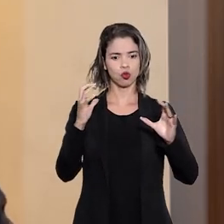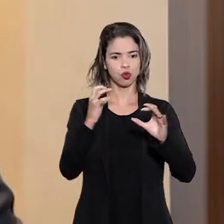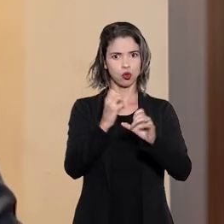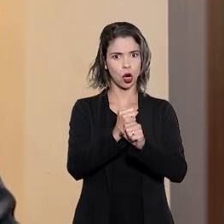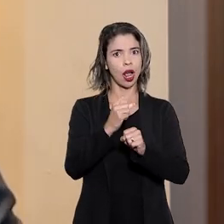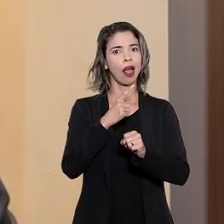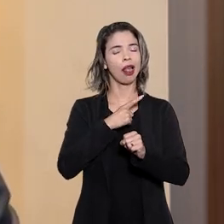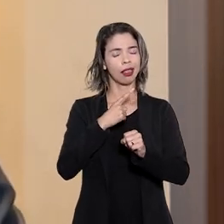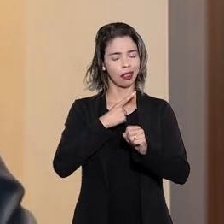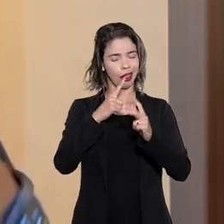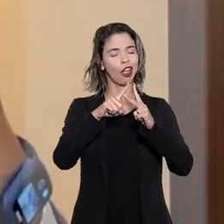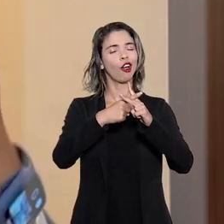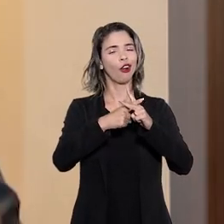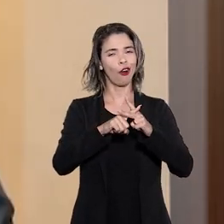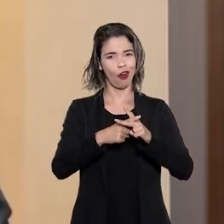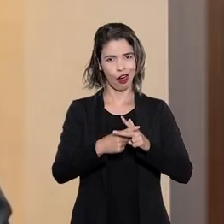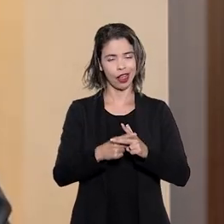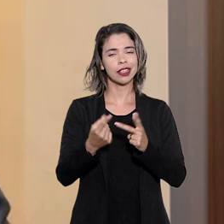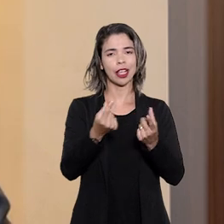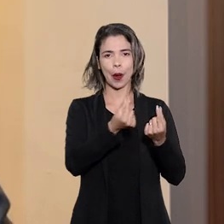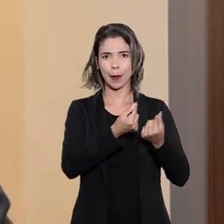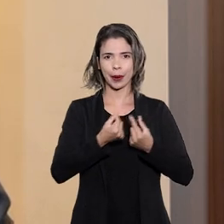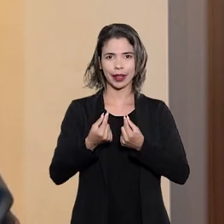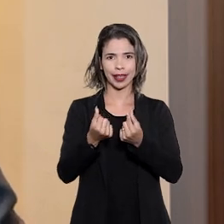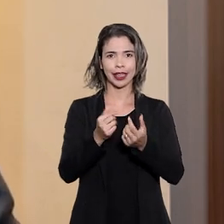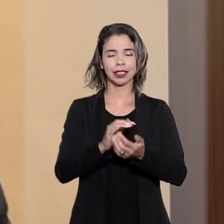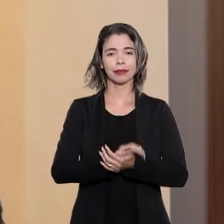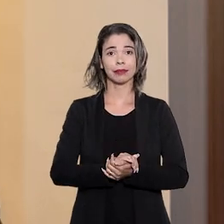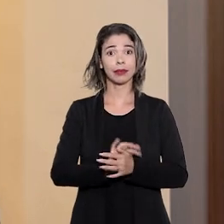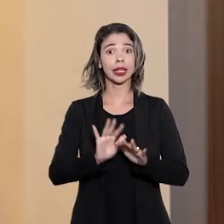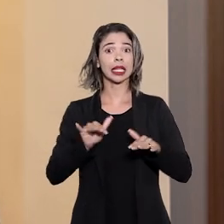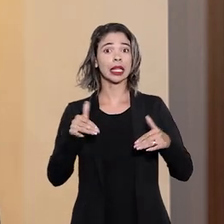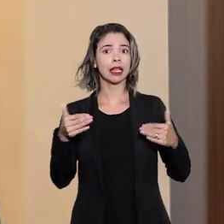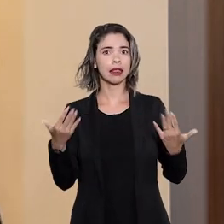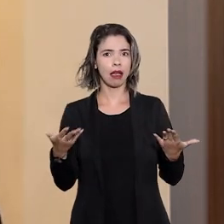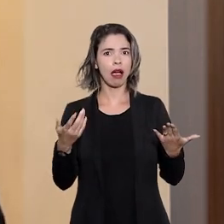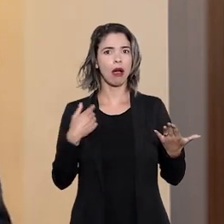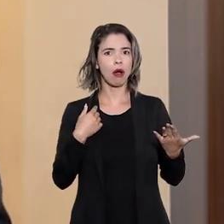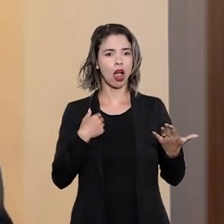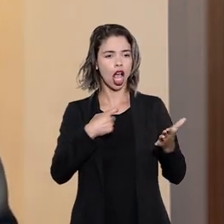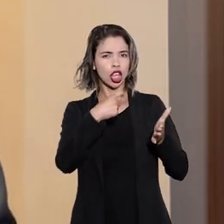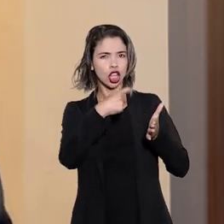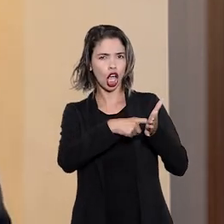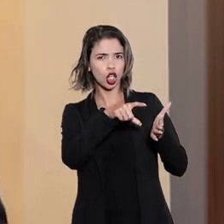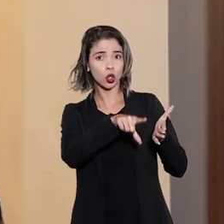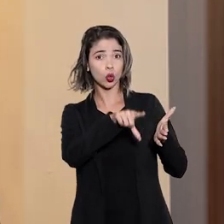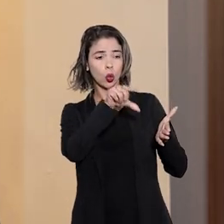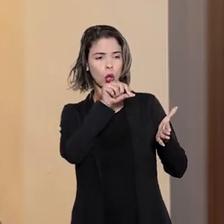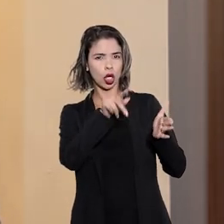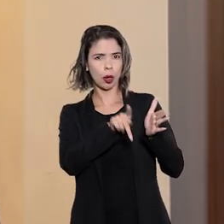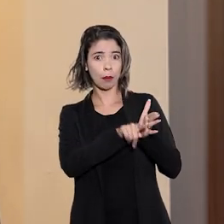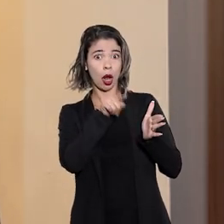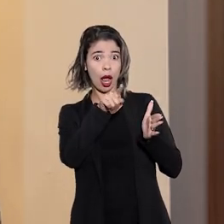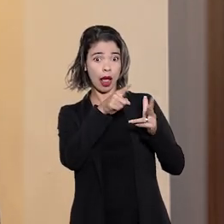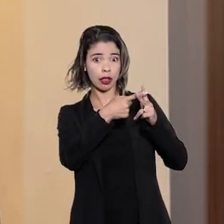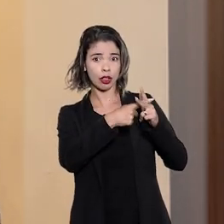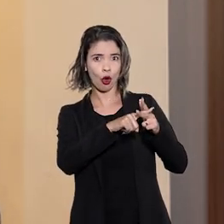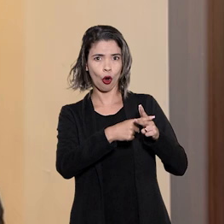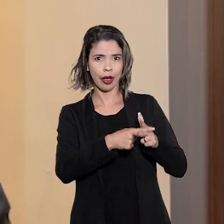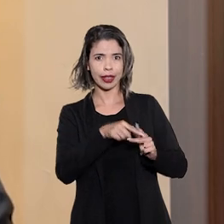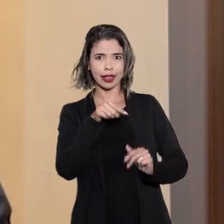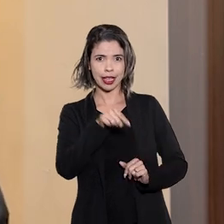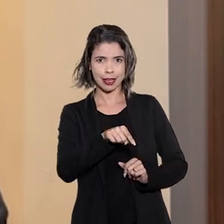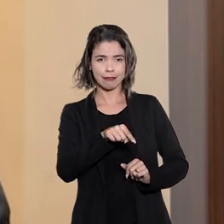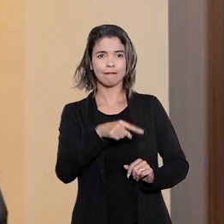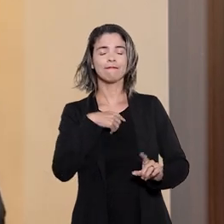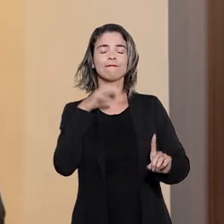incide atualização monetária. Portanto, o índice escolhido para essa atualização monetária